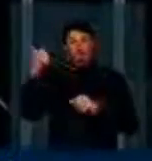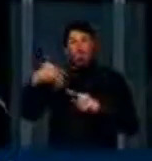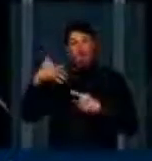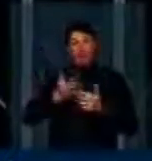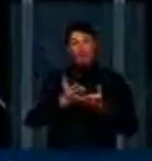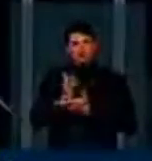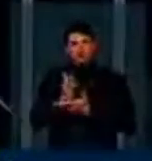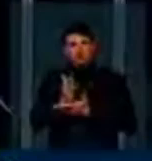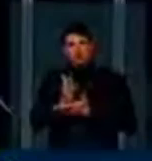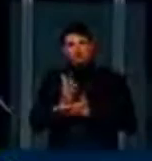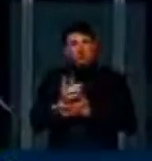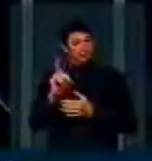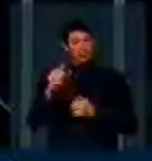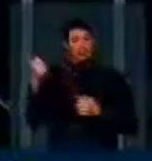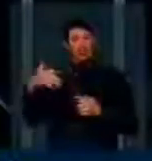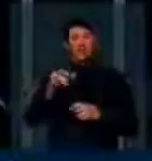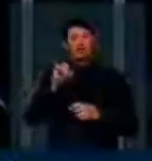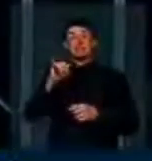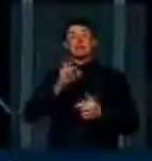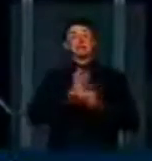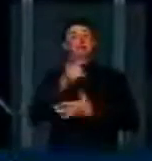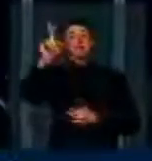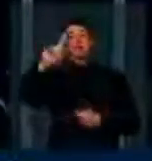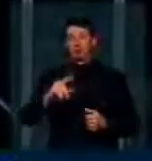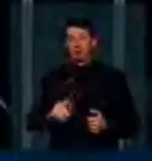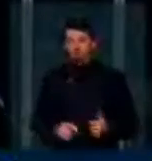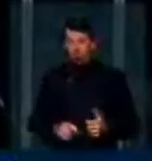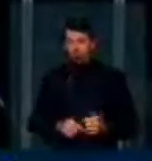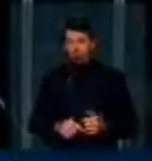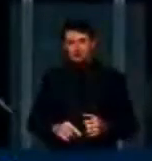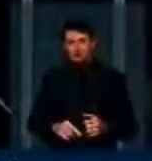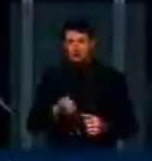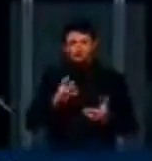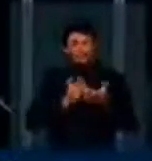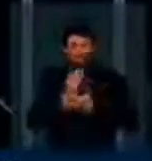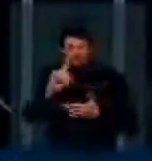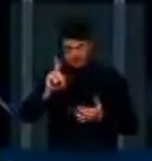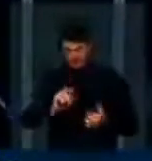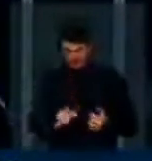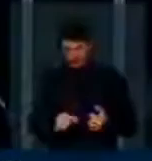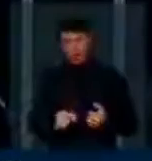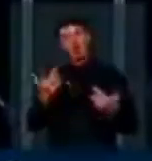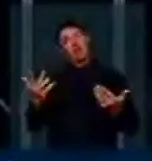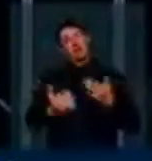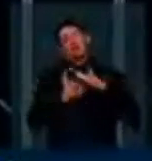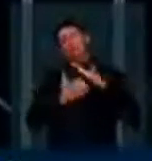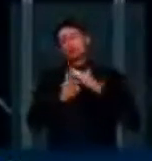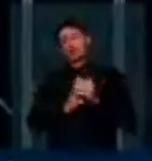aprovado. Não, ele vai encarecer se ele não for aprovado. Se ele não for aprovado, aí as empresas